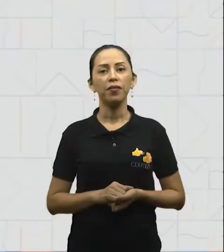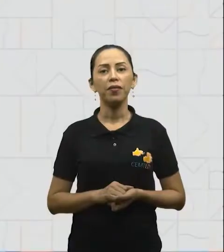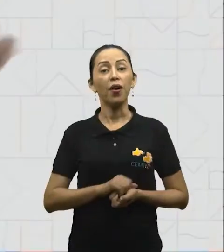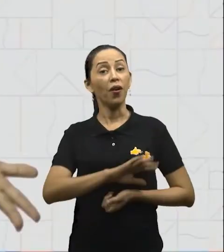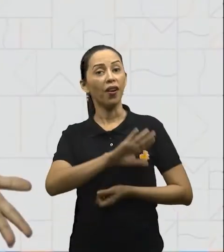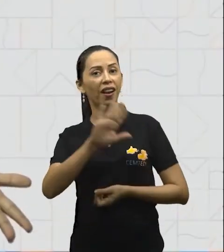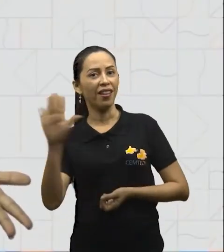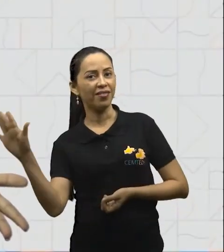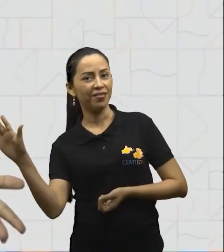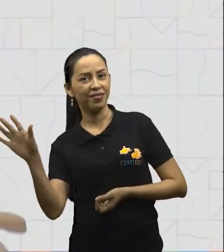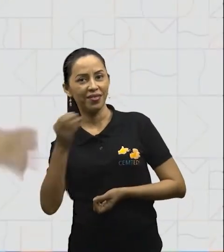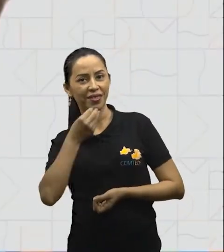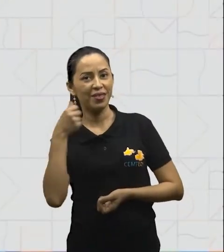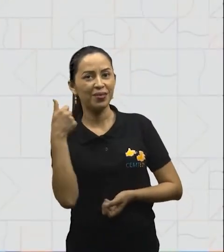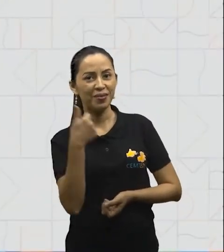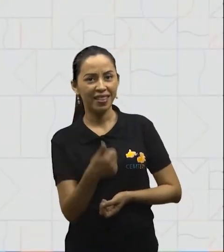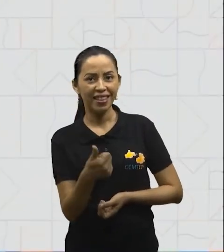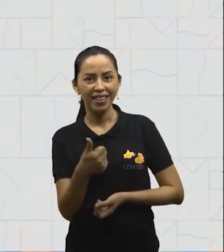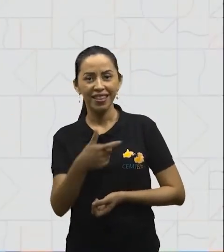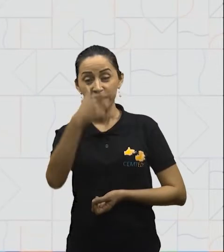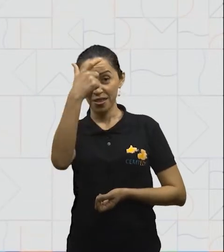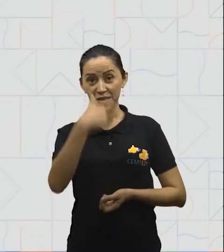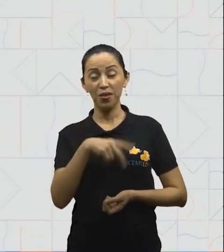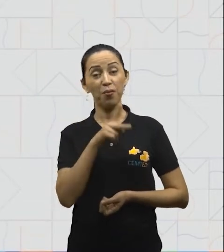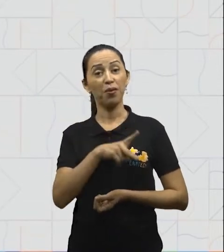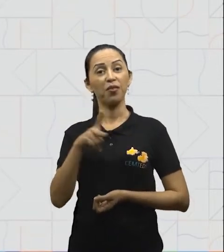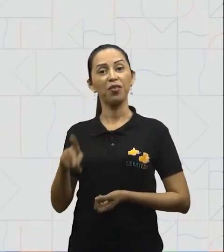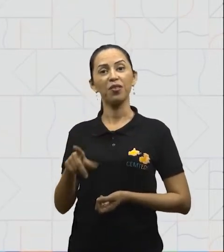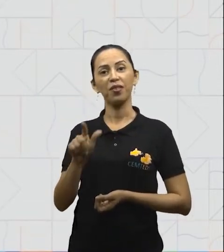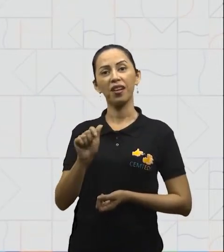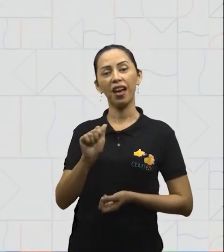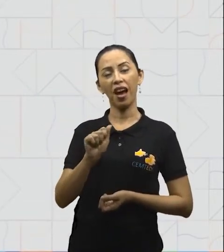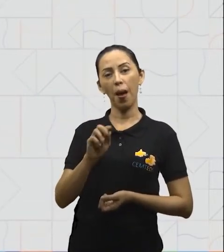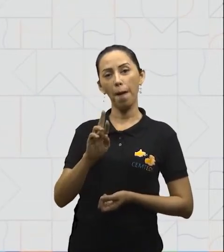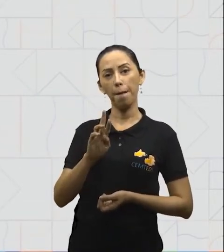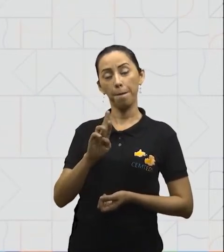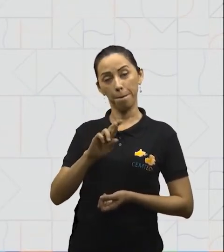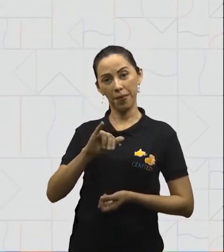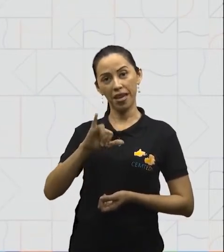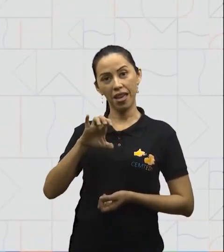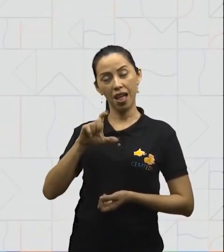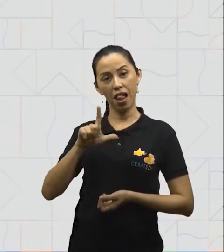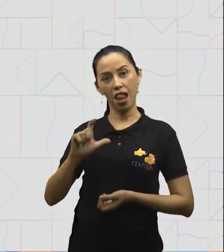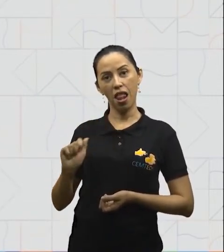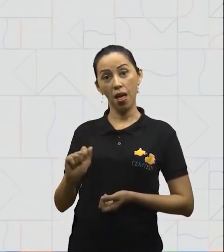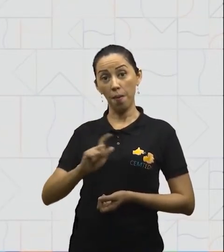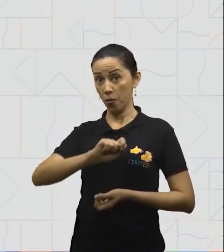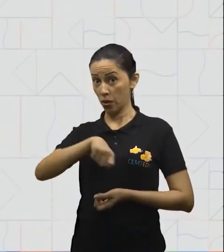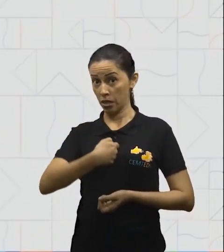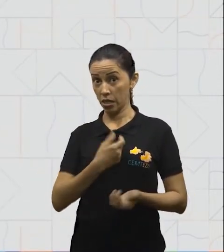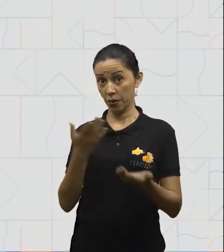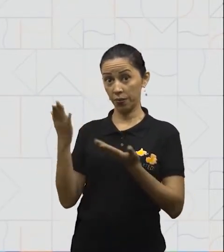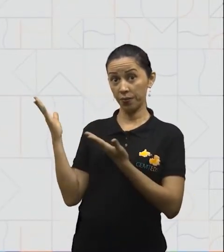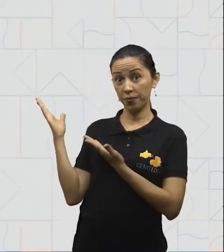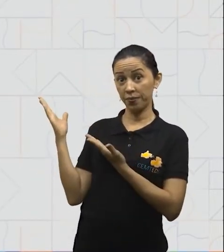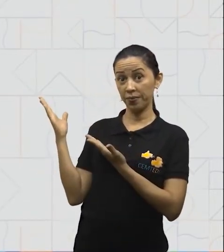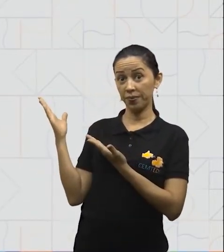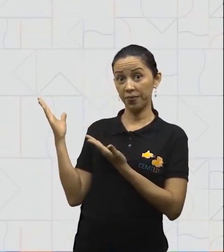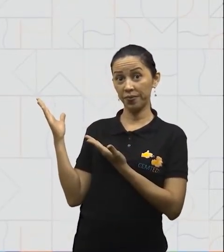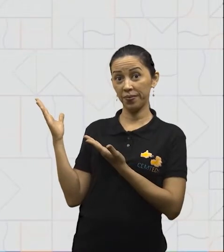Olá, tudo bem? Eu sou a professora Gabriela Drummond, meu sinal na comunidade surda é este.